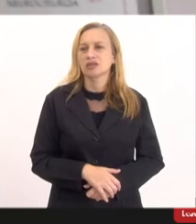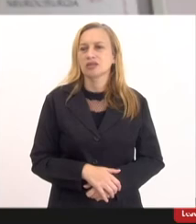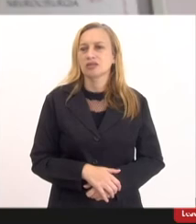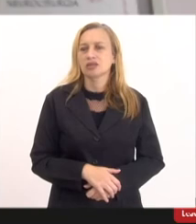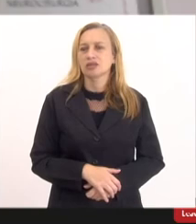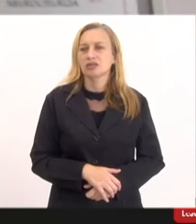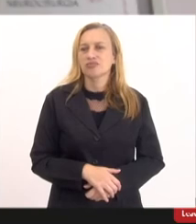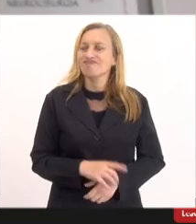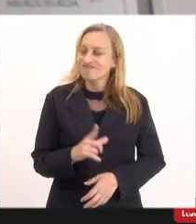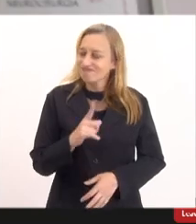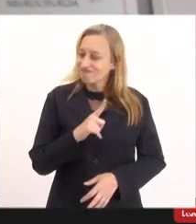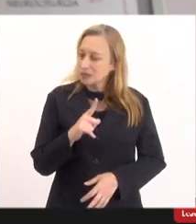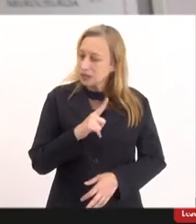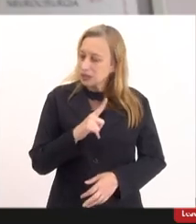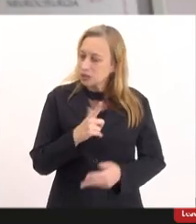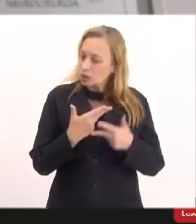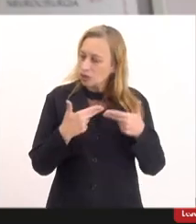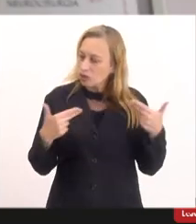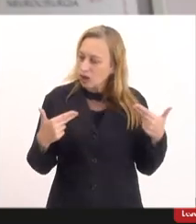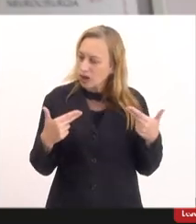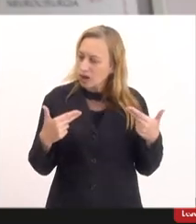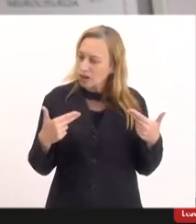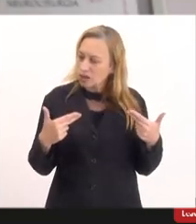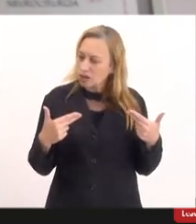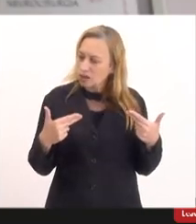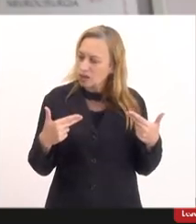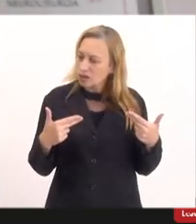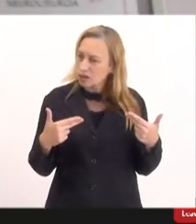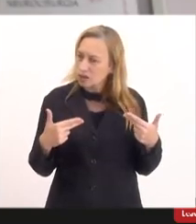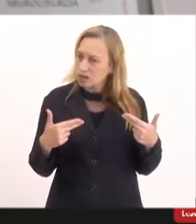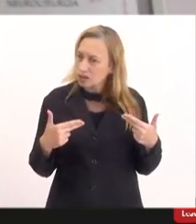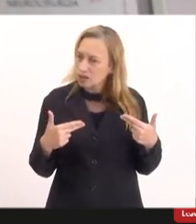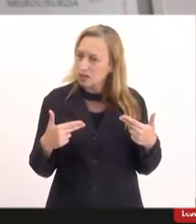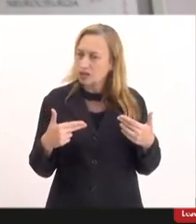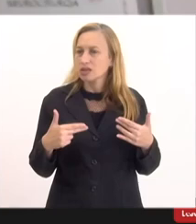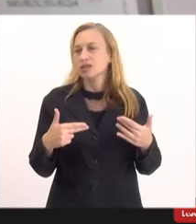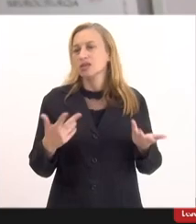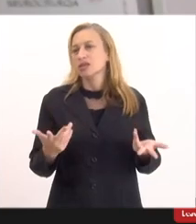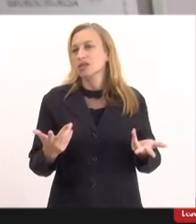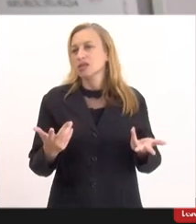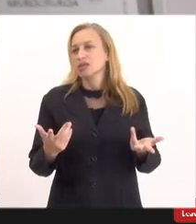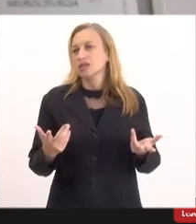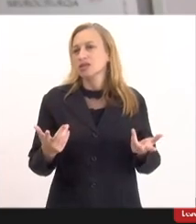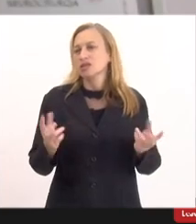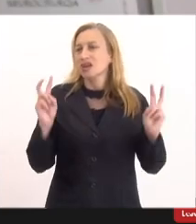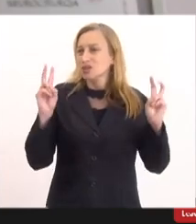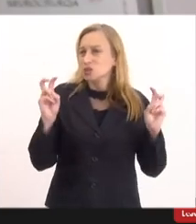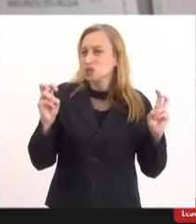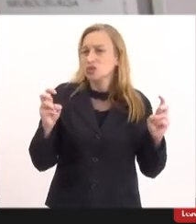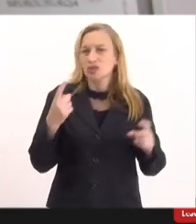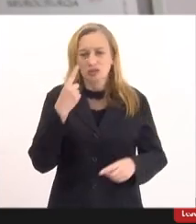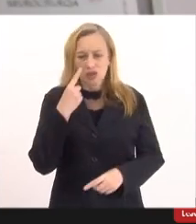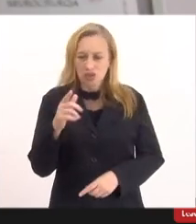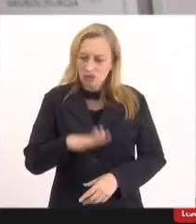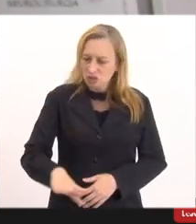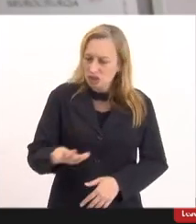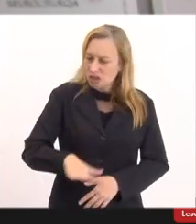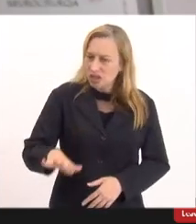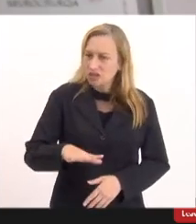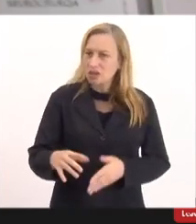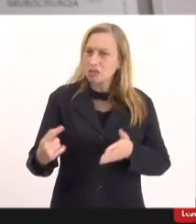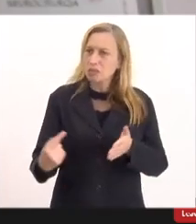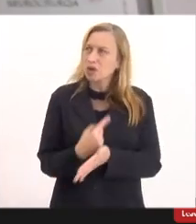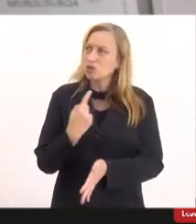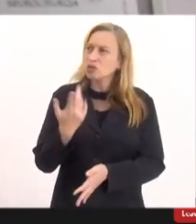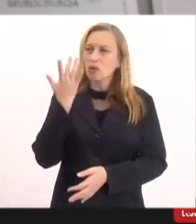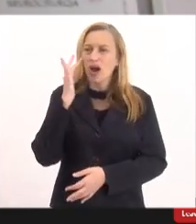eu tenho vários marcadores hematológicos toda vez que eu vejo uma criança que me pergunta o que que acha